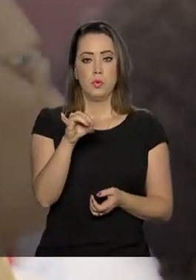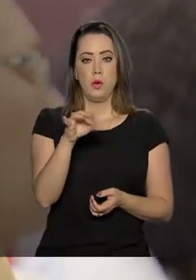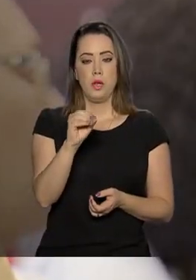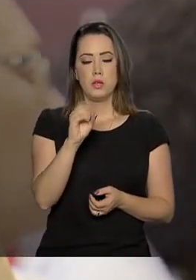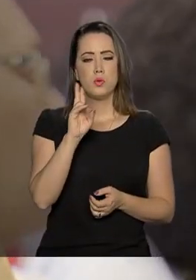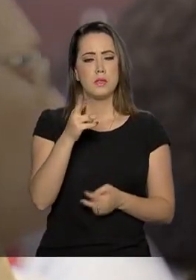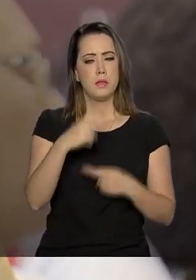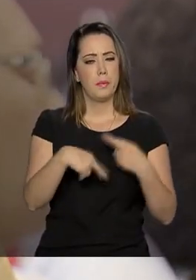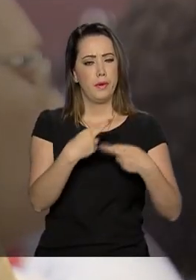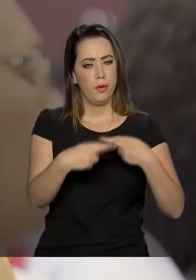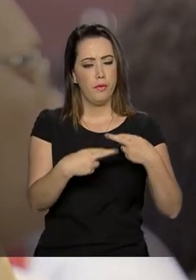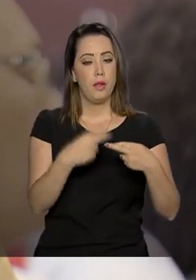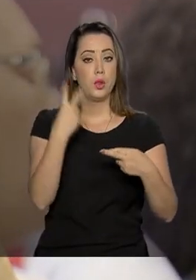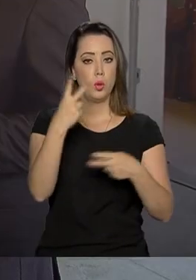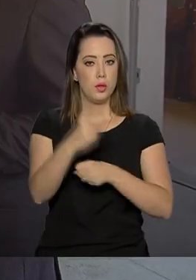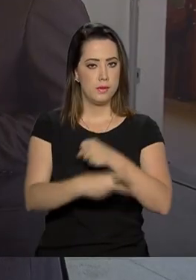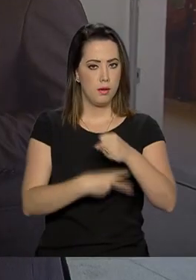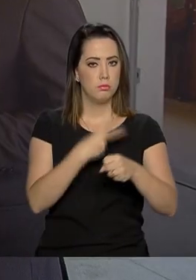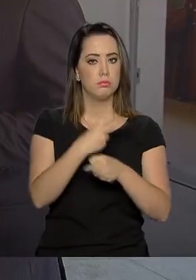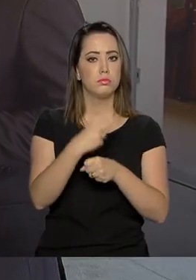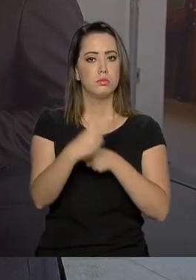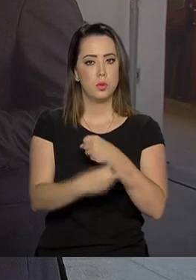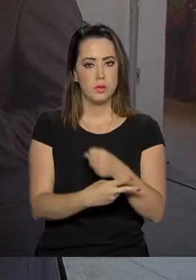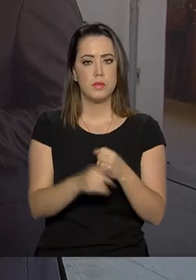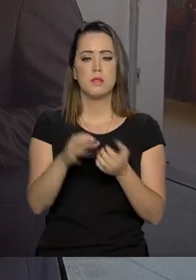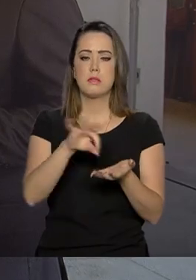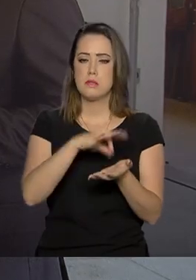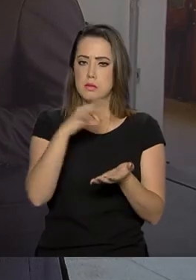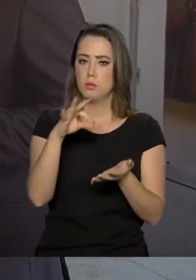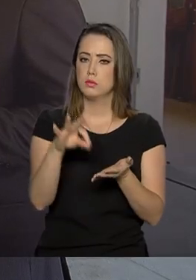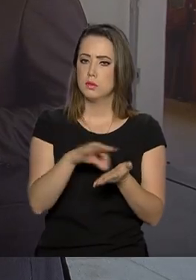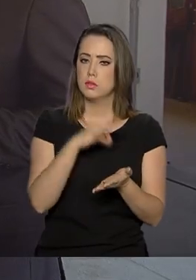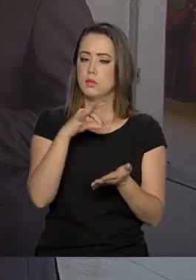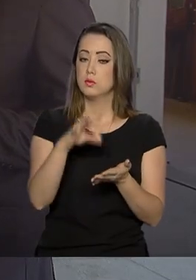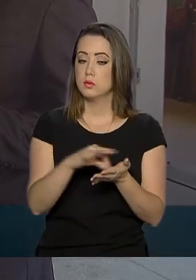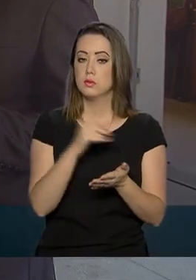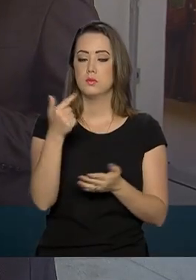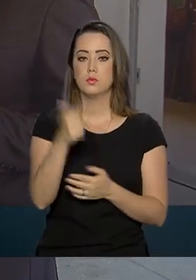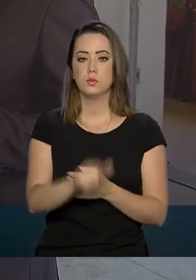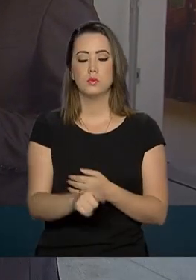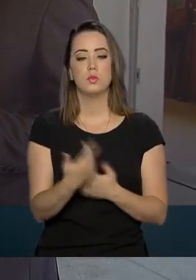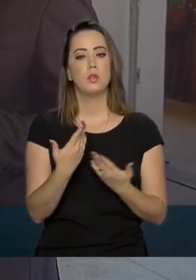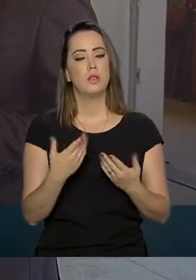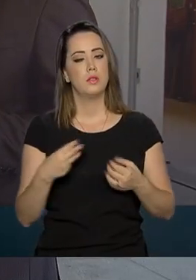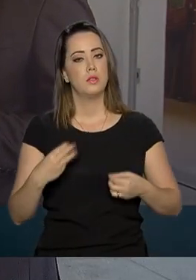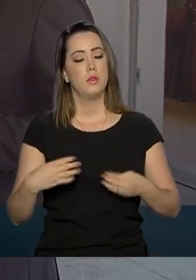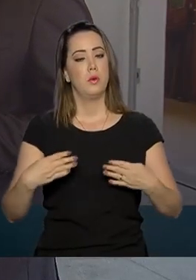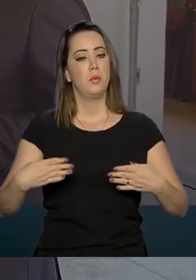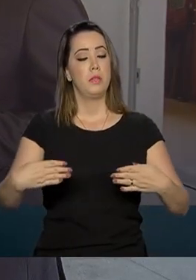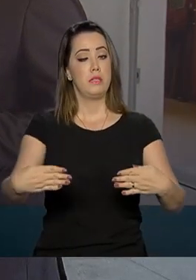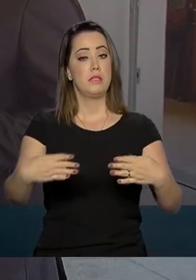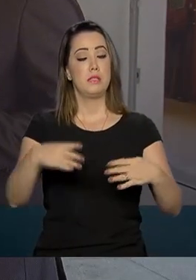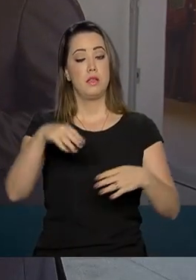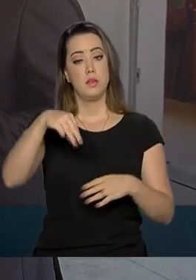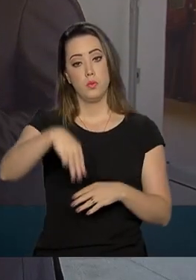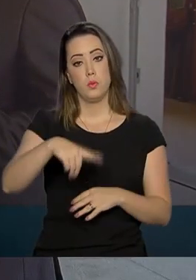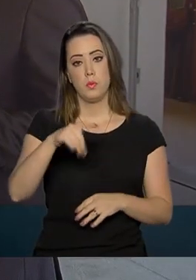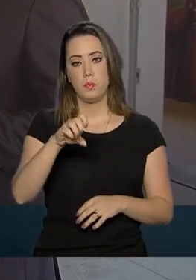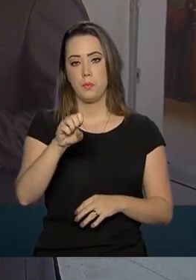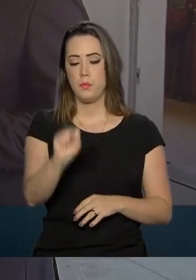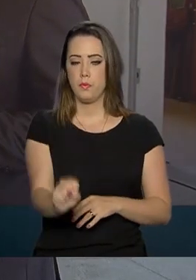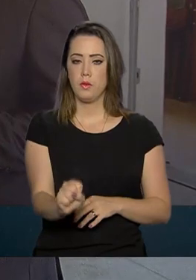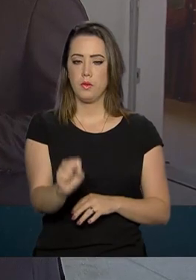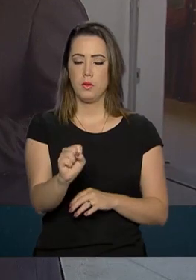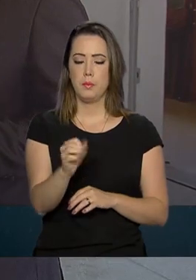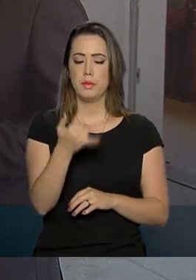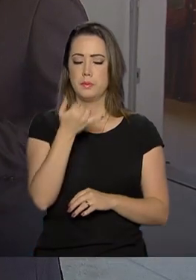inscrição a cada dois anos. O Ministério da Cidadania mantém um cronograma especial baseado no aniversário dos beneficiários para